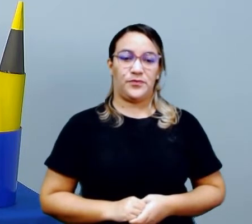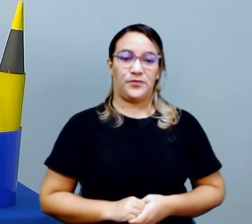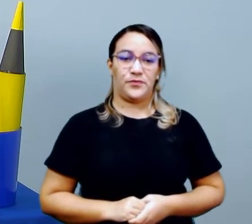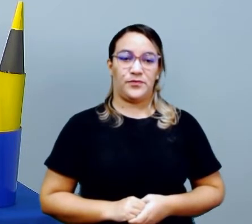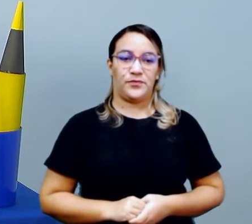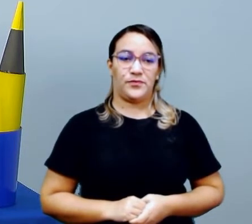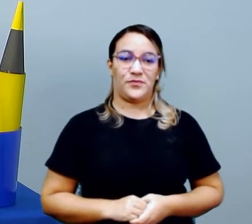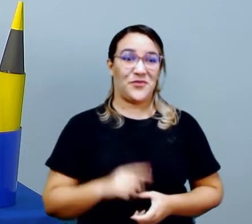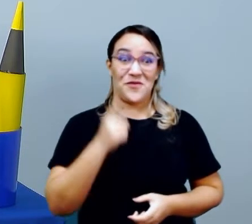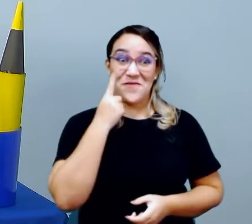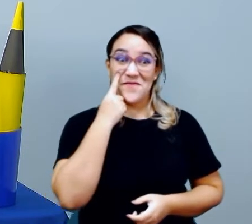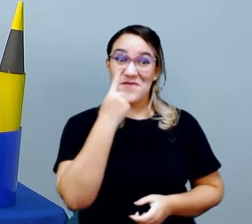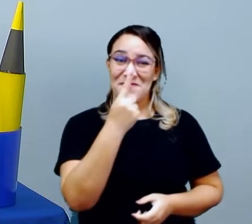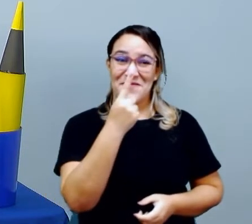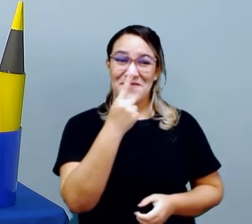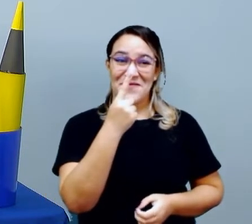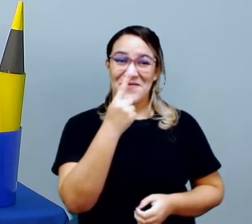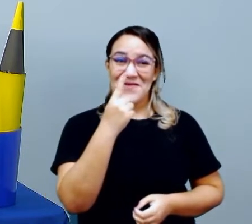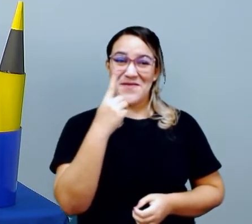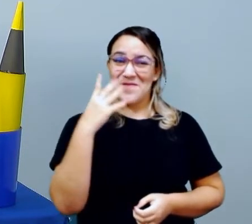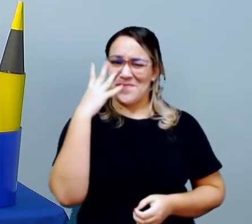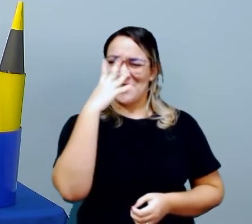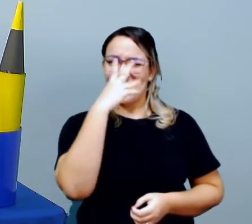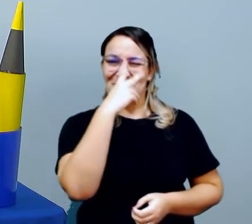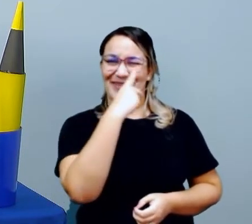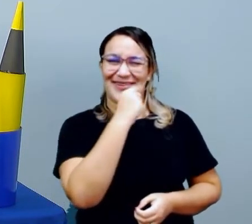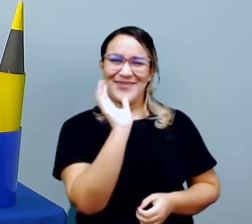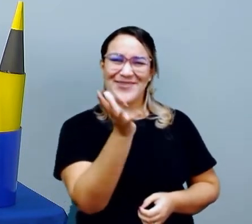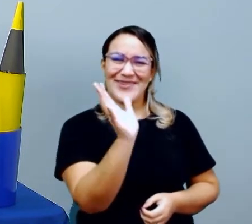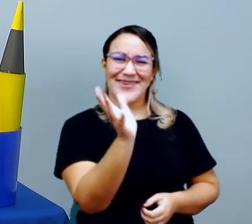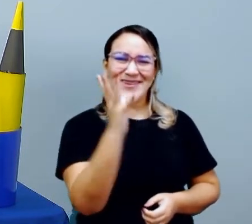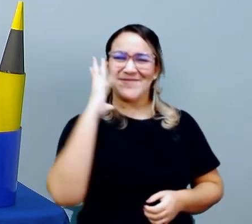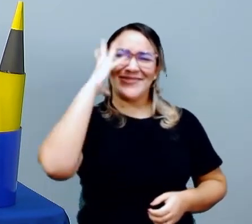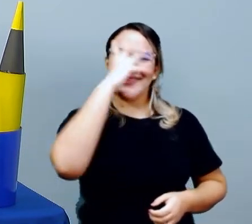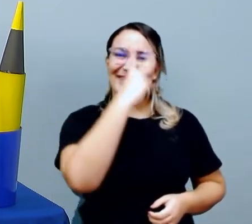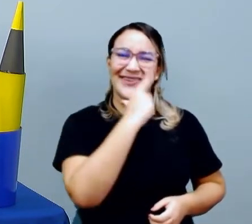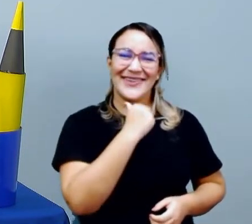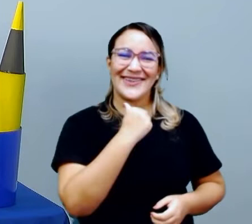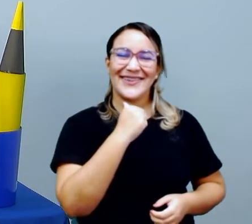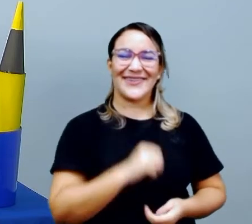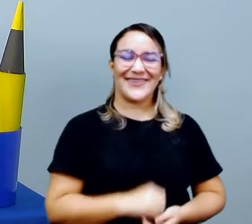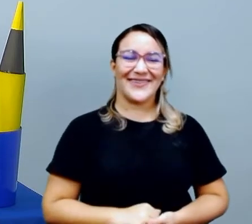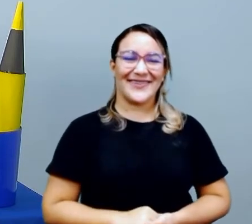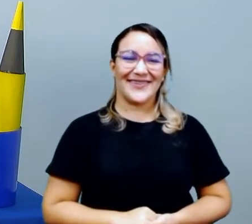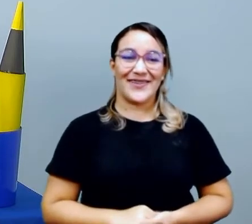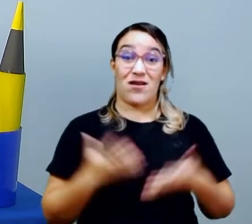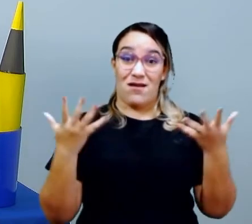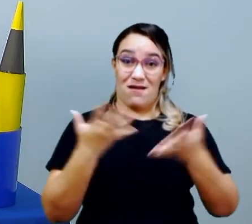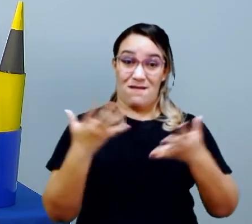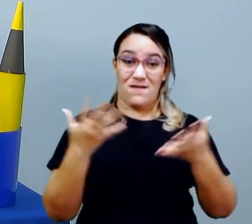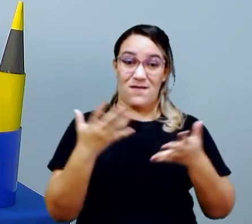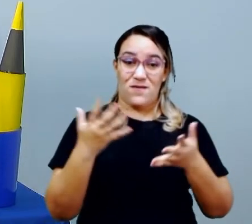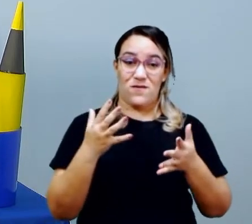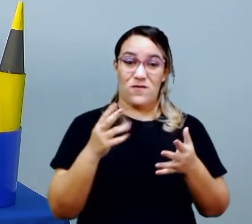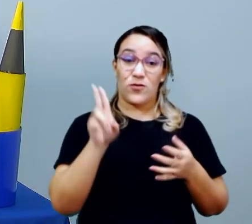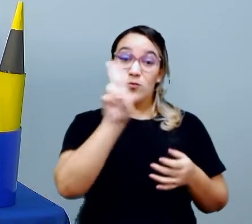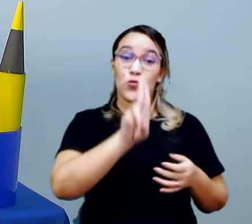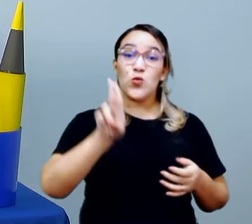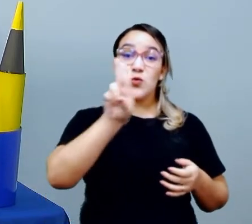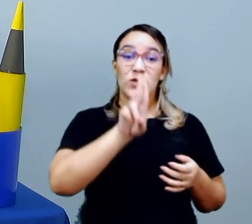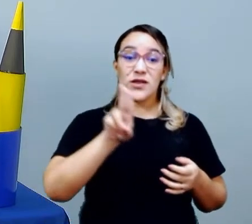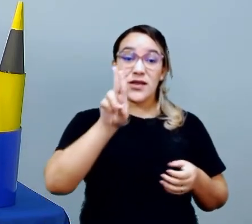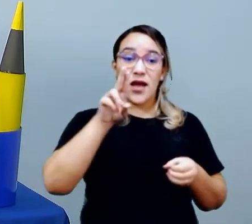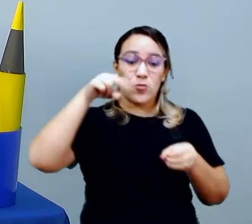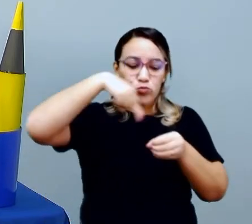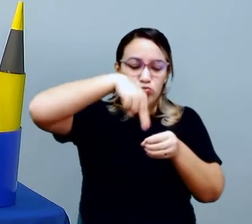Olha como já está ficando, já está ganhando forma o nosso semáforo, olha só. E agora a gente vai usar a tinta,